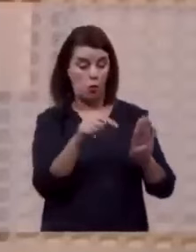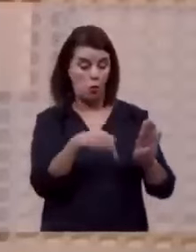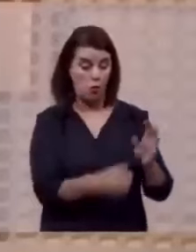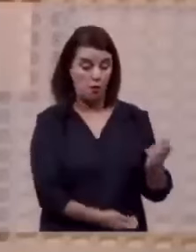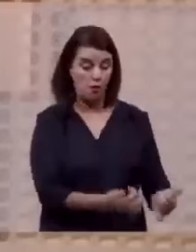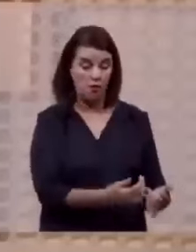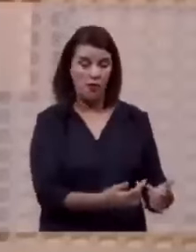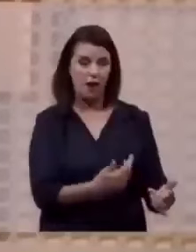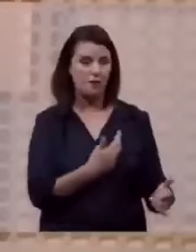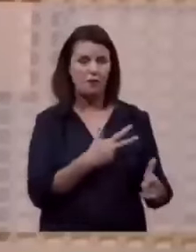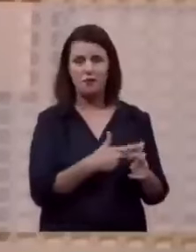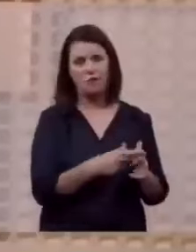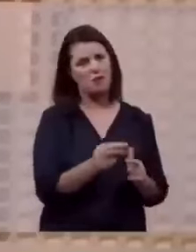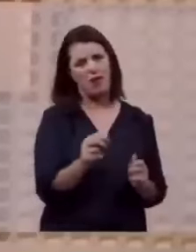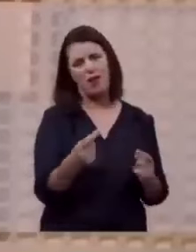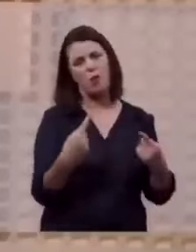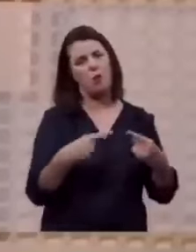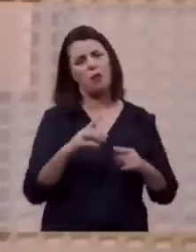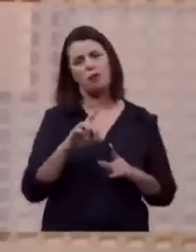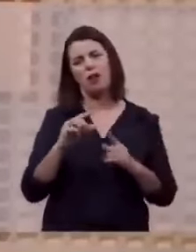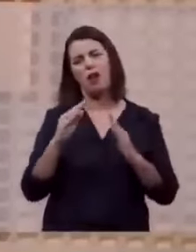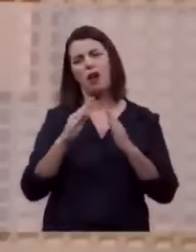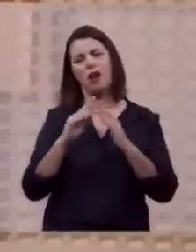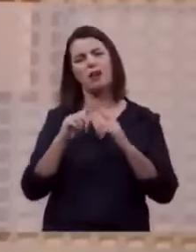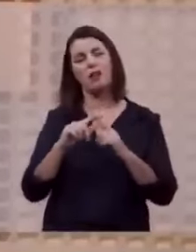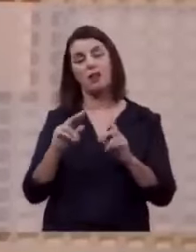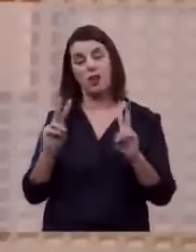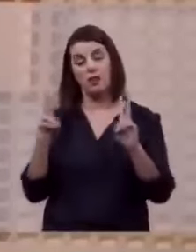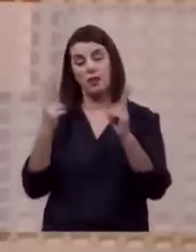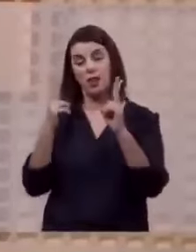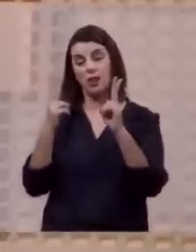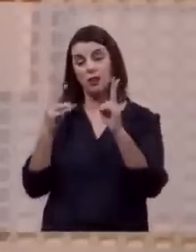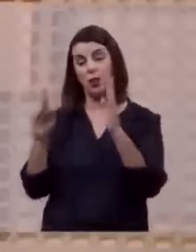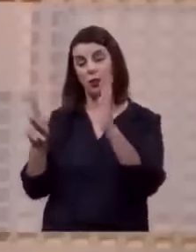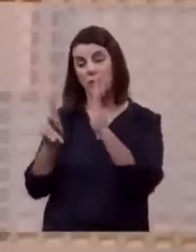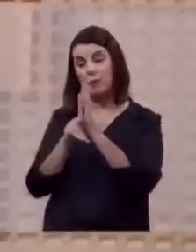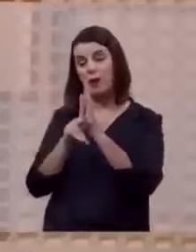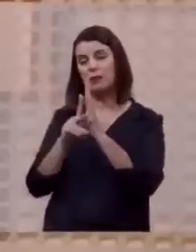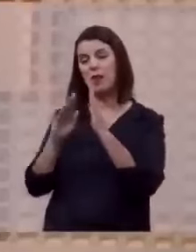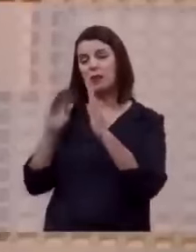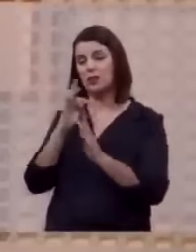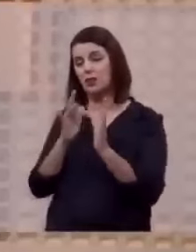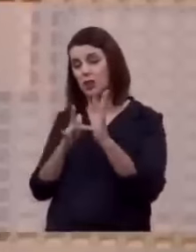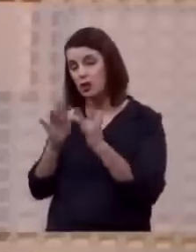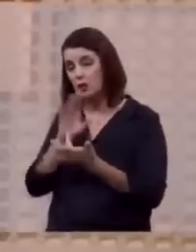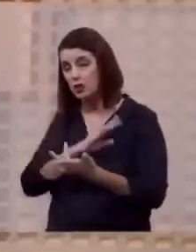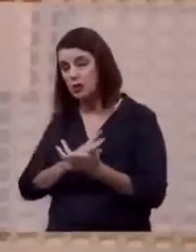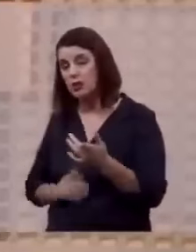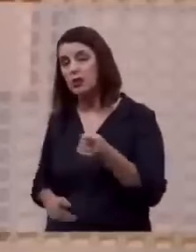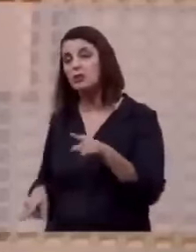não prevalecerão contra ela a vitória de Cristo e da sua igreja.